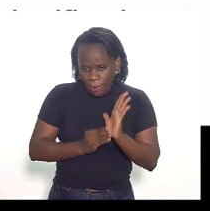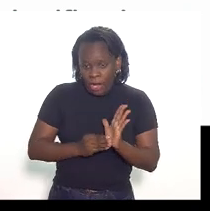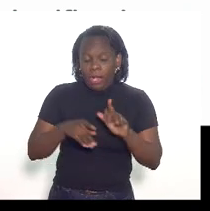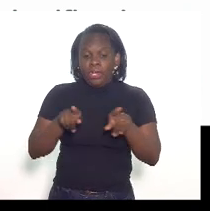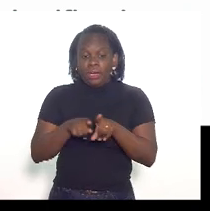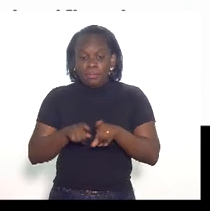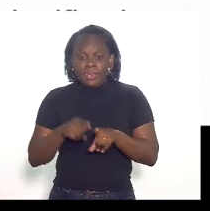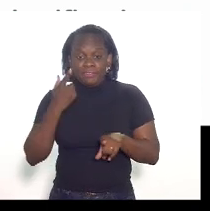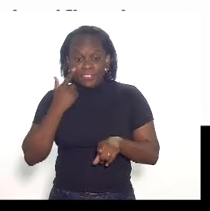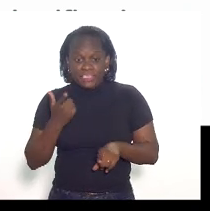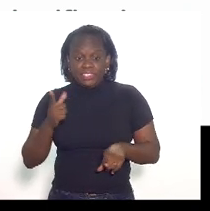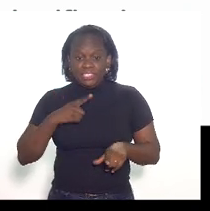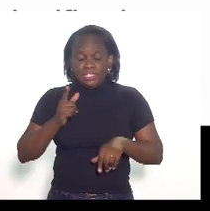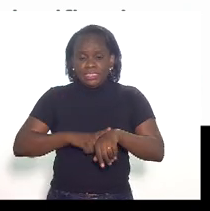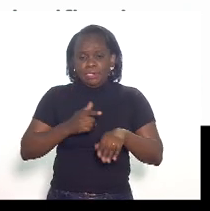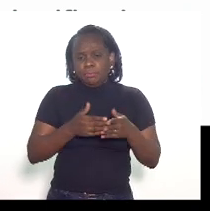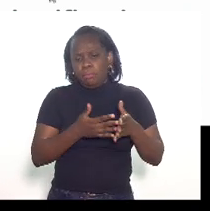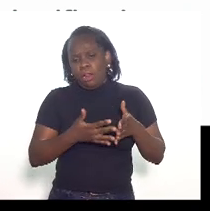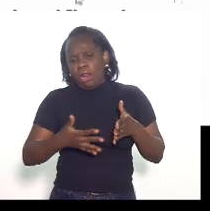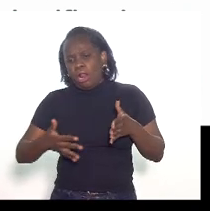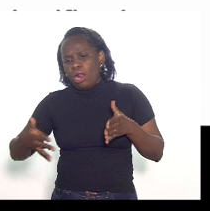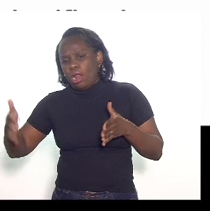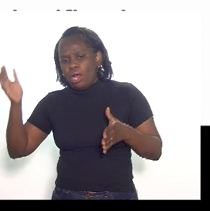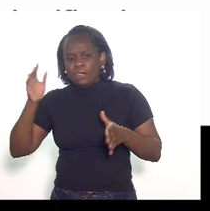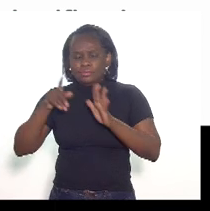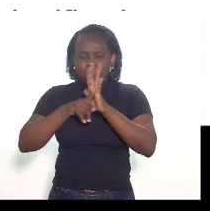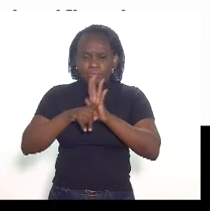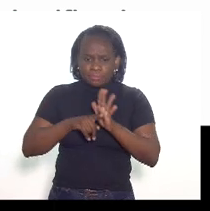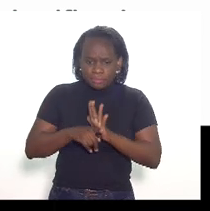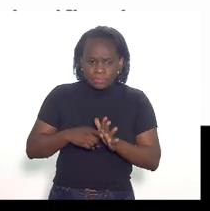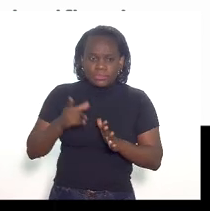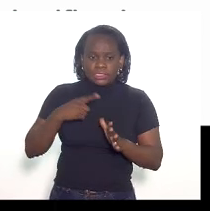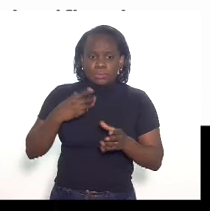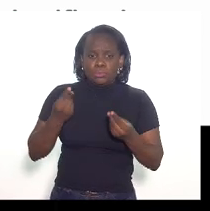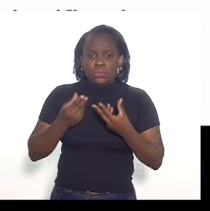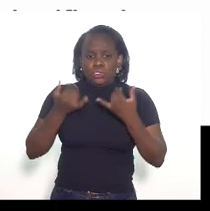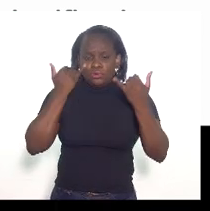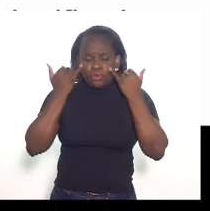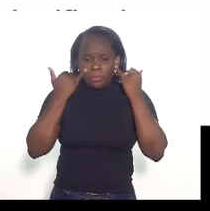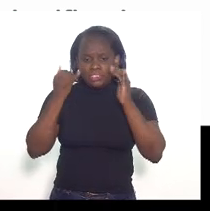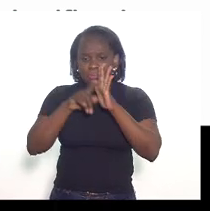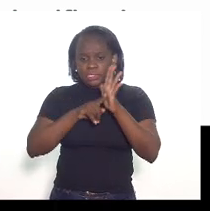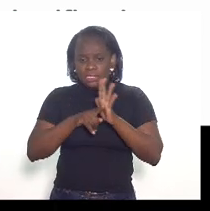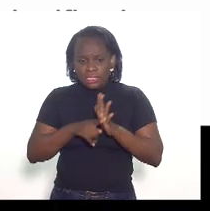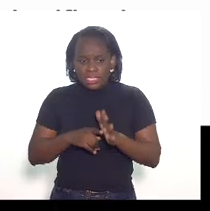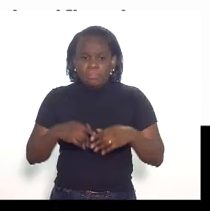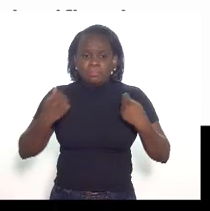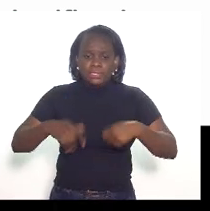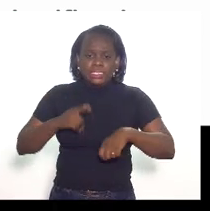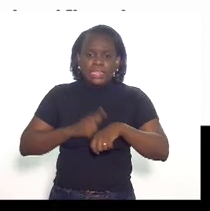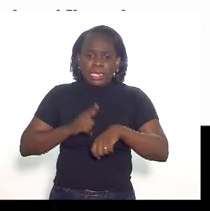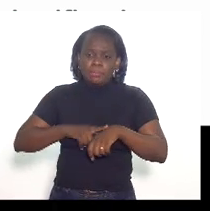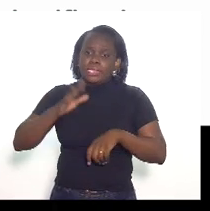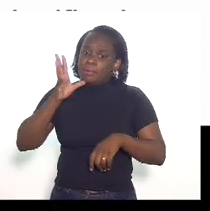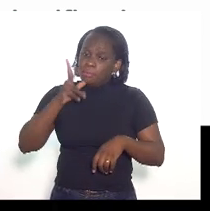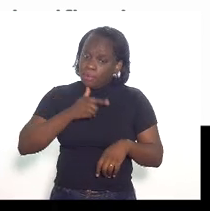considerando o extenso período de fiscalização em tela haveria grande volume de informações ser analisadas que demandaria